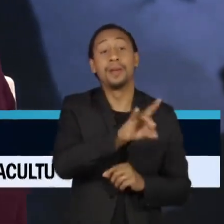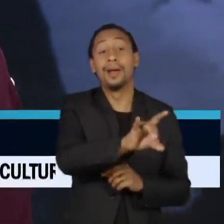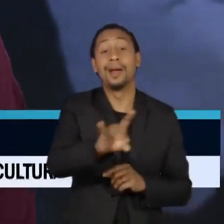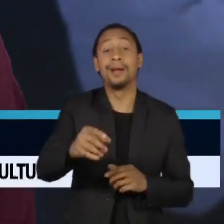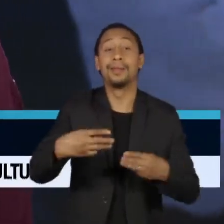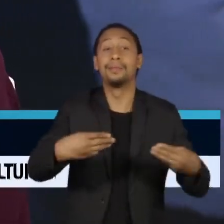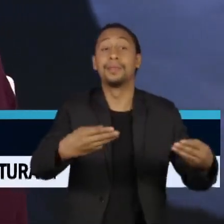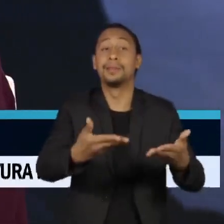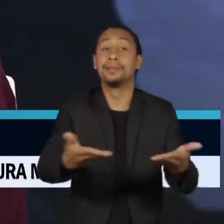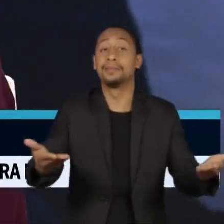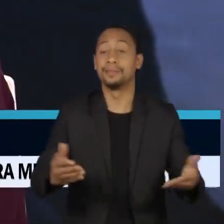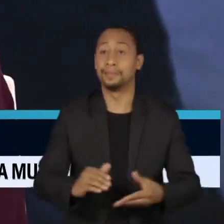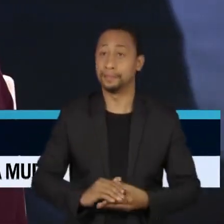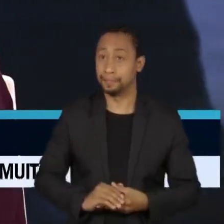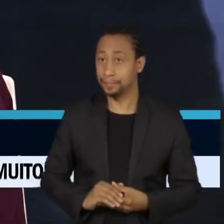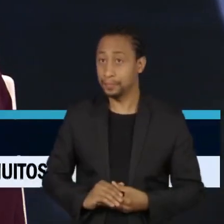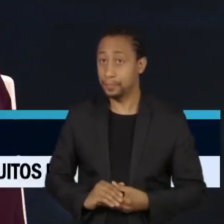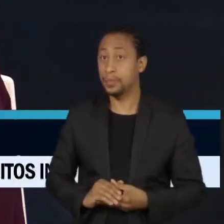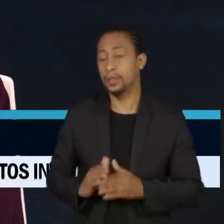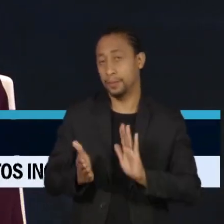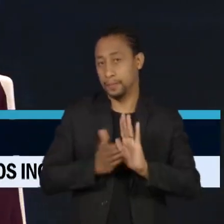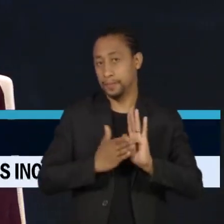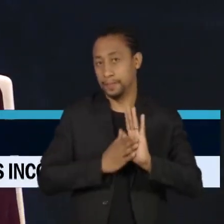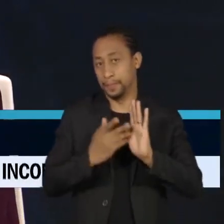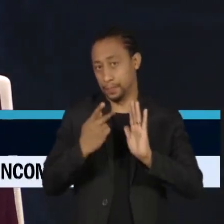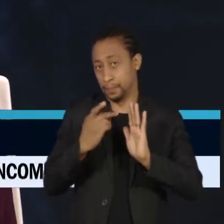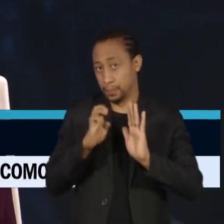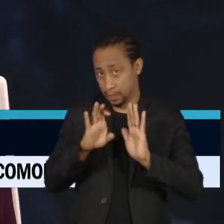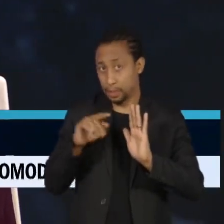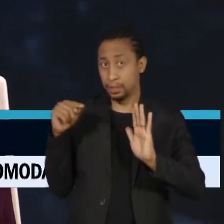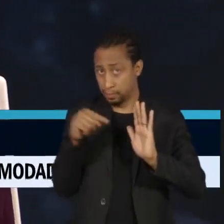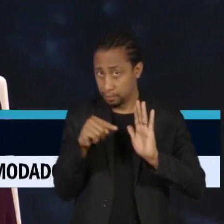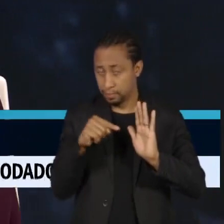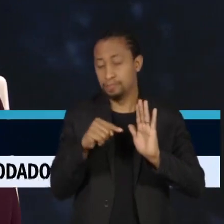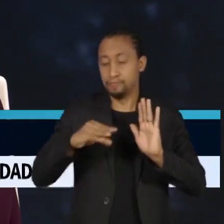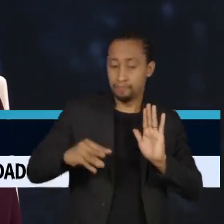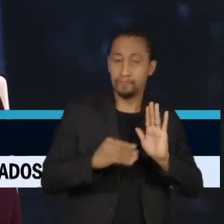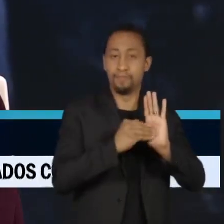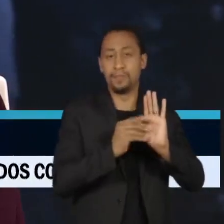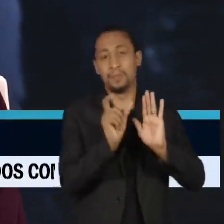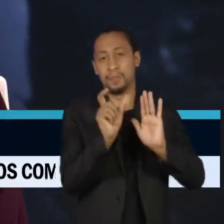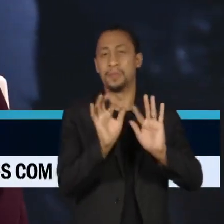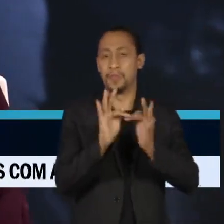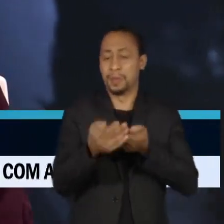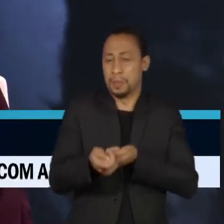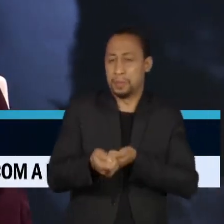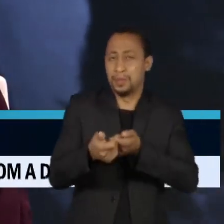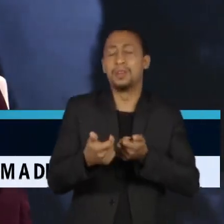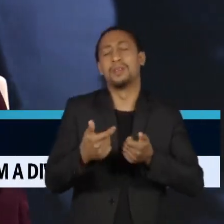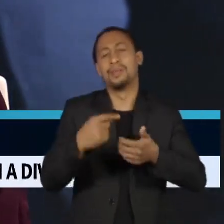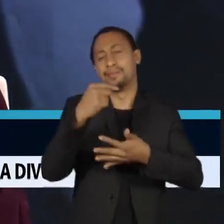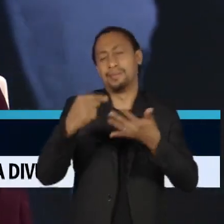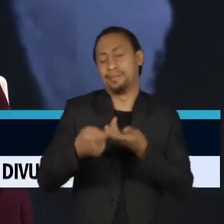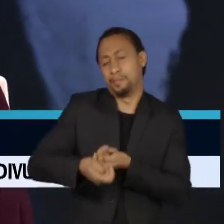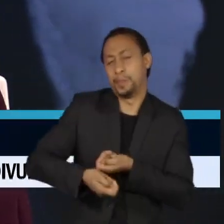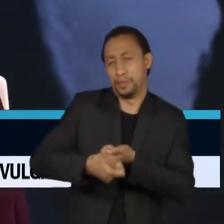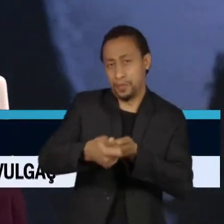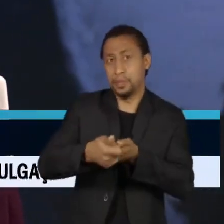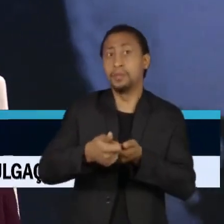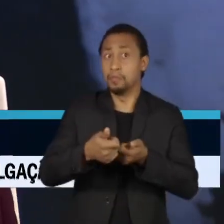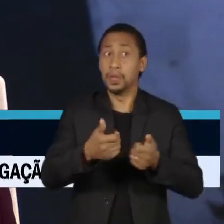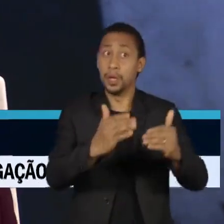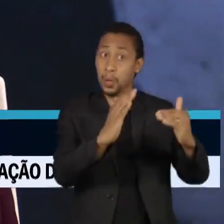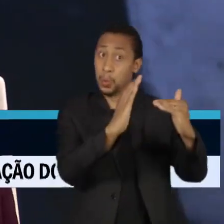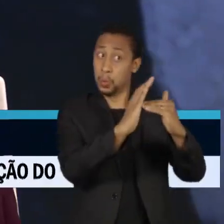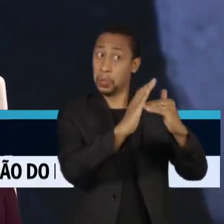A PEC da Transição, que garante o pagamento do Bolsa Família de 600 reais, além de outros programas sociais do futuro governo, passou com folga